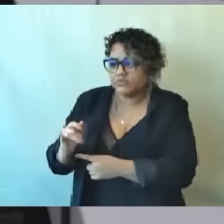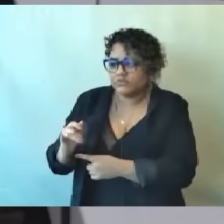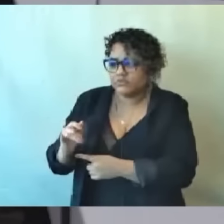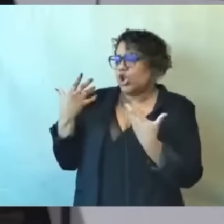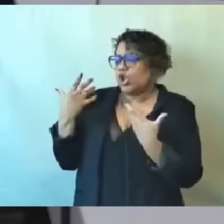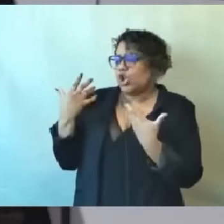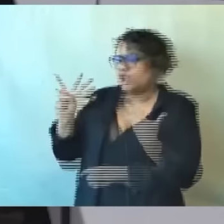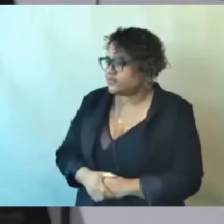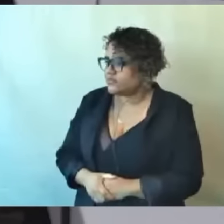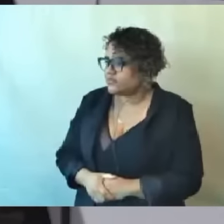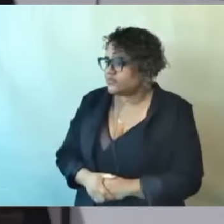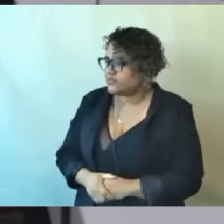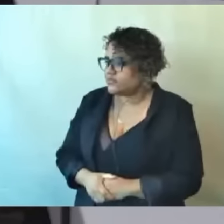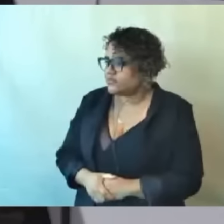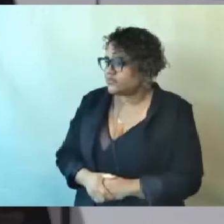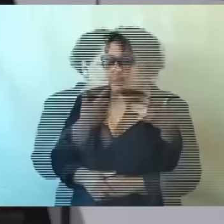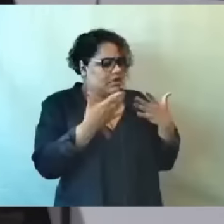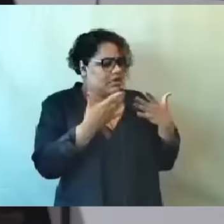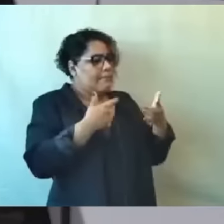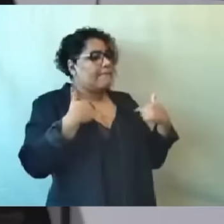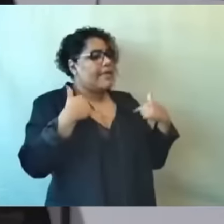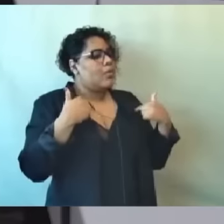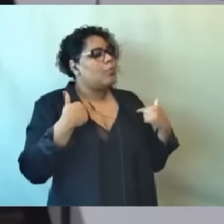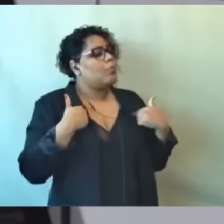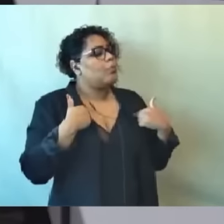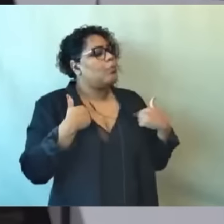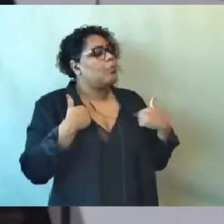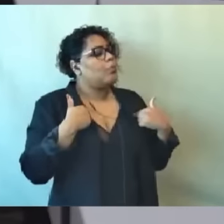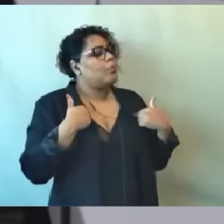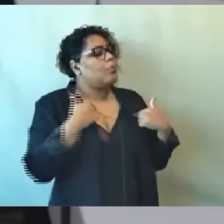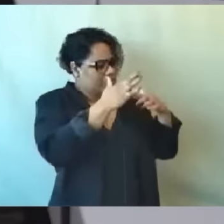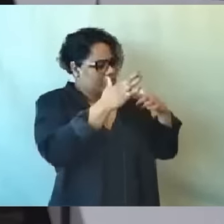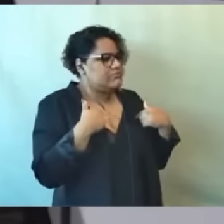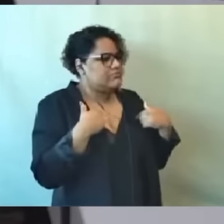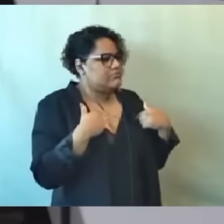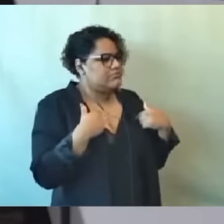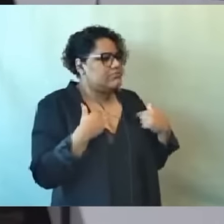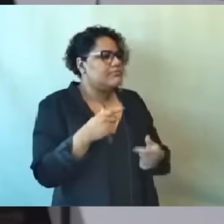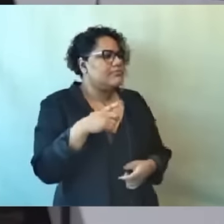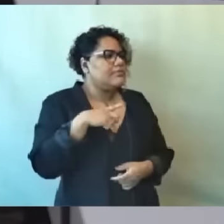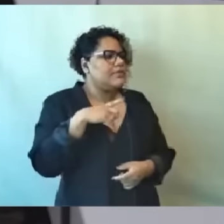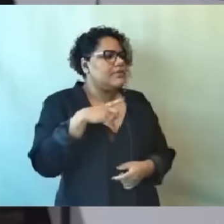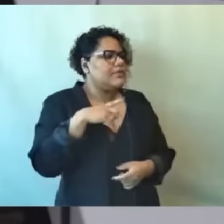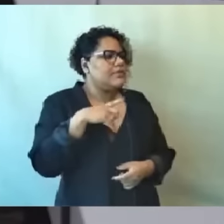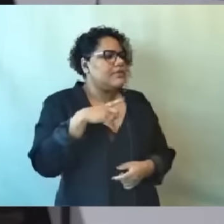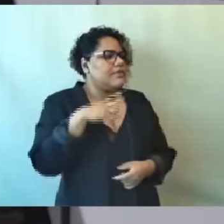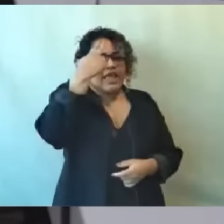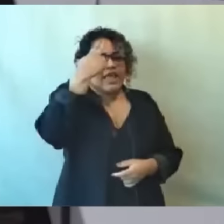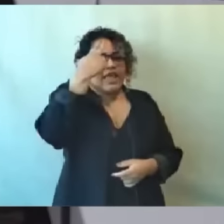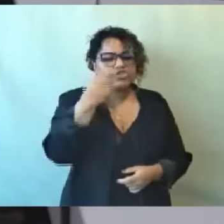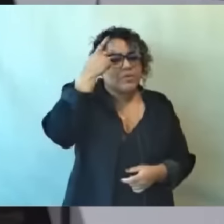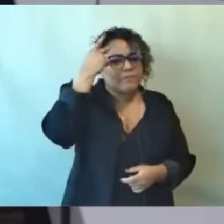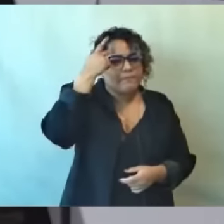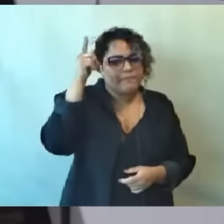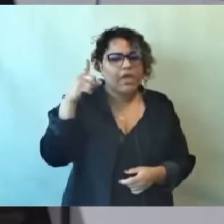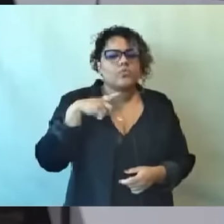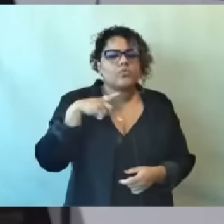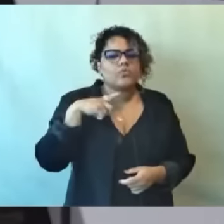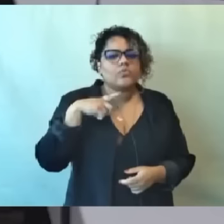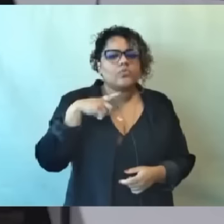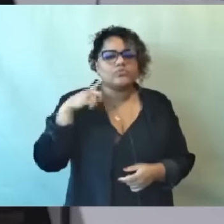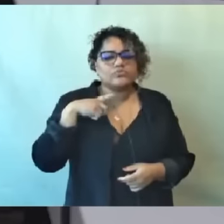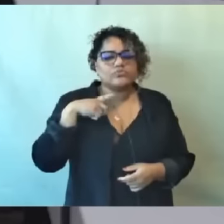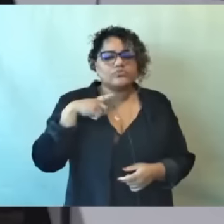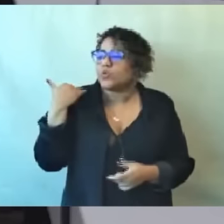o padre Júlio? A arquidiocese paulista acabou de abrir um processo de investigação sobre o senhor Júlio Lancelotti. Agora